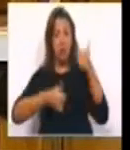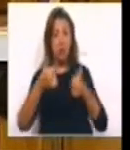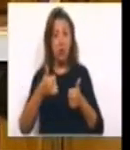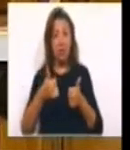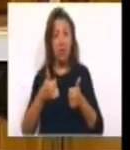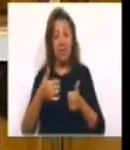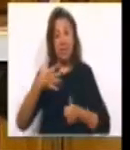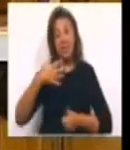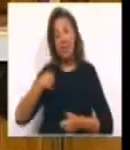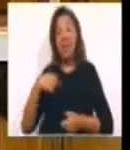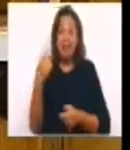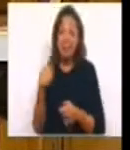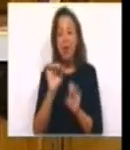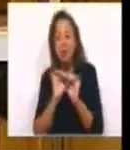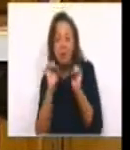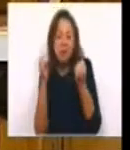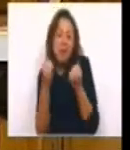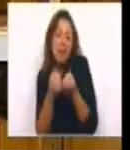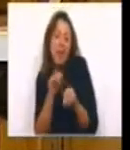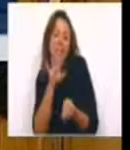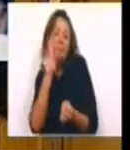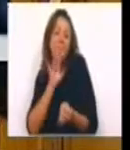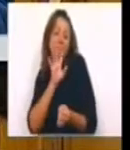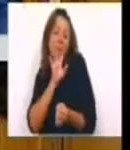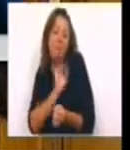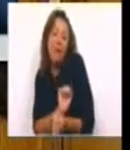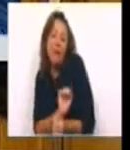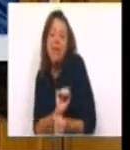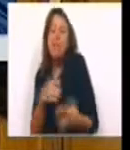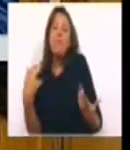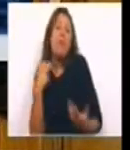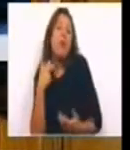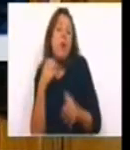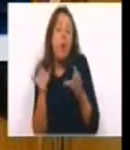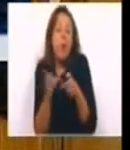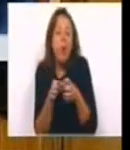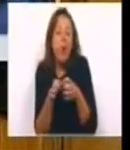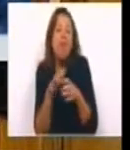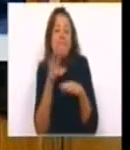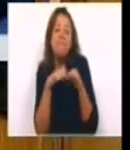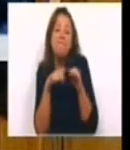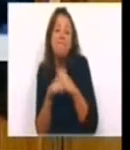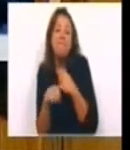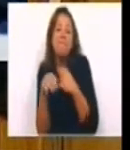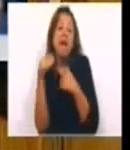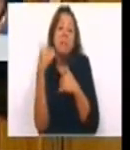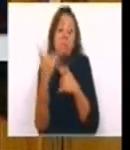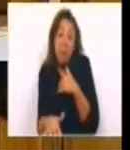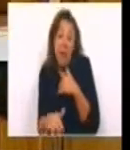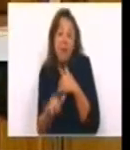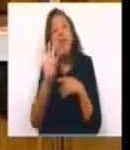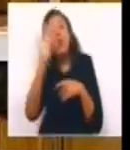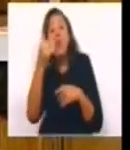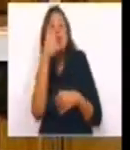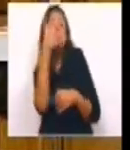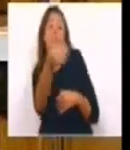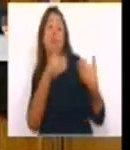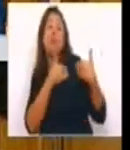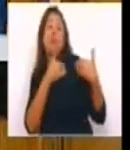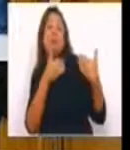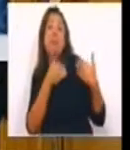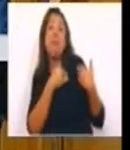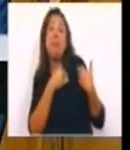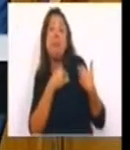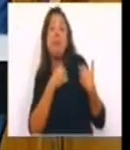filha pequenina, com pouco património, faz as asneiras, e depois, quando lhe for pedida a responsabilidade, não tem património.